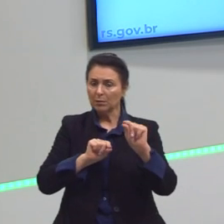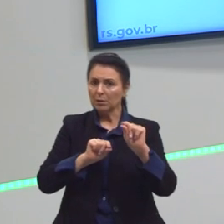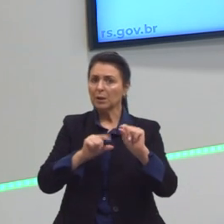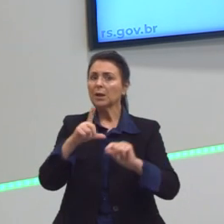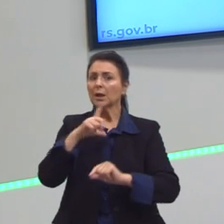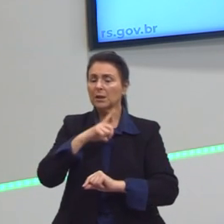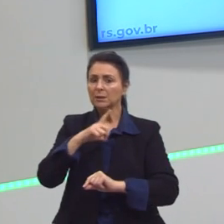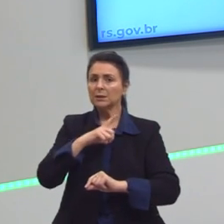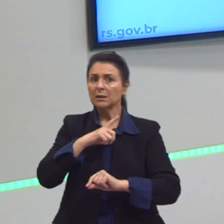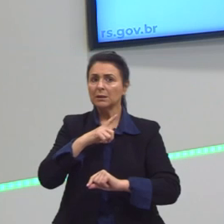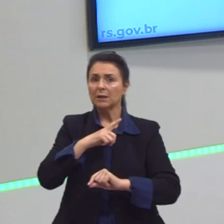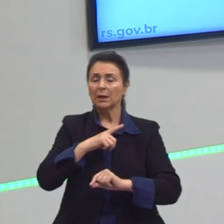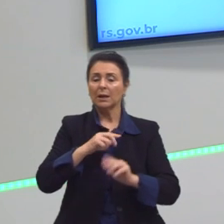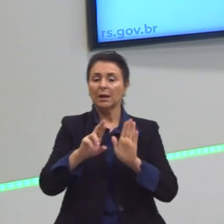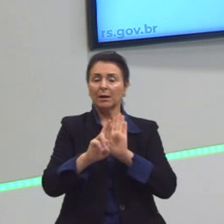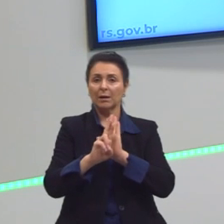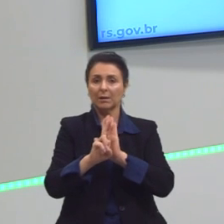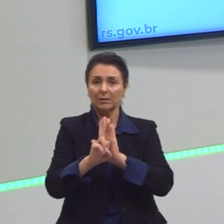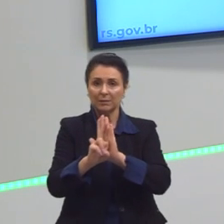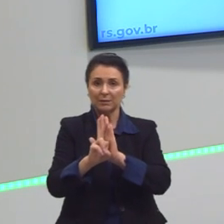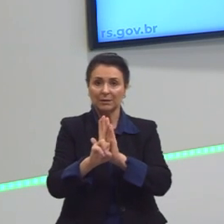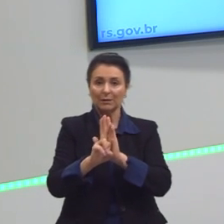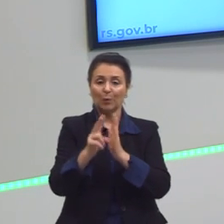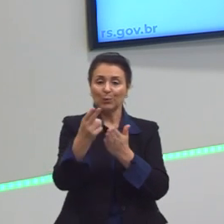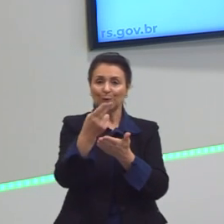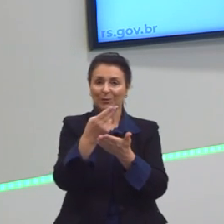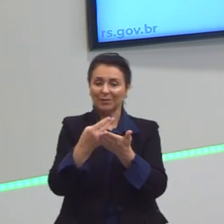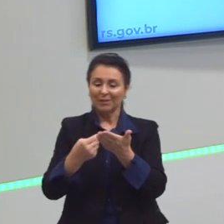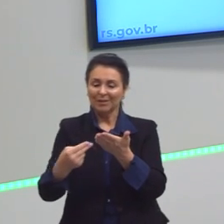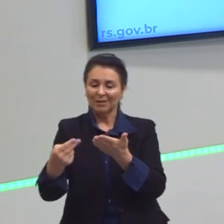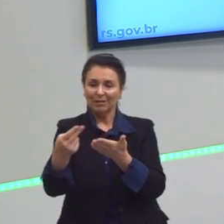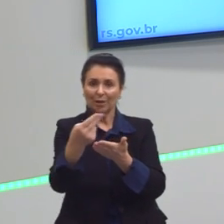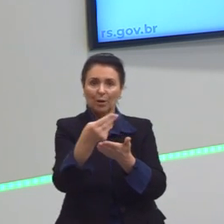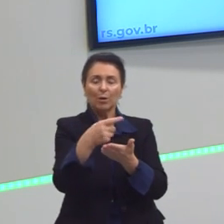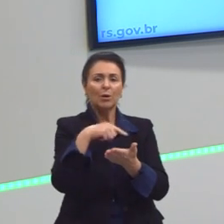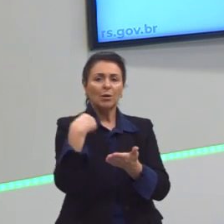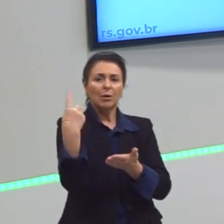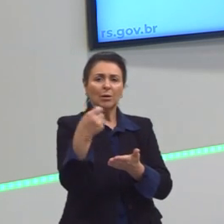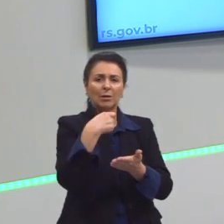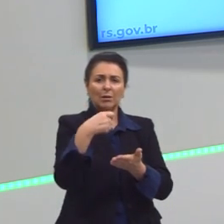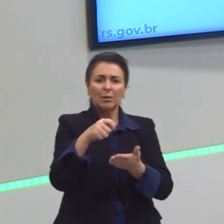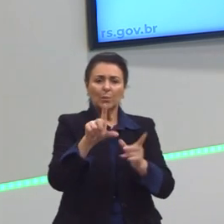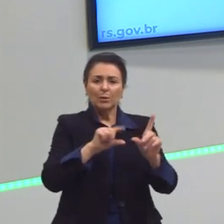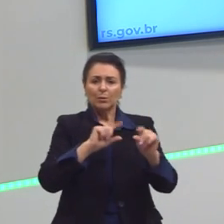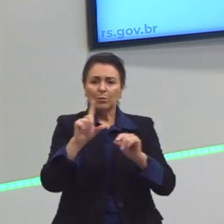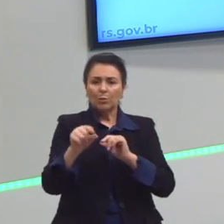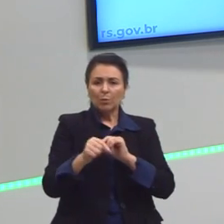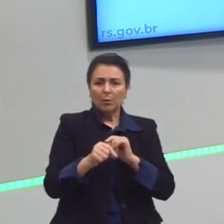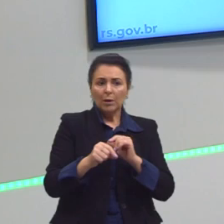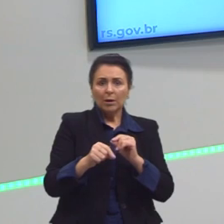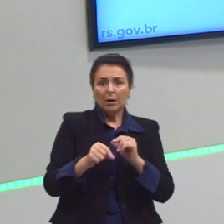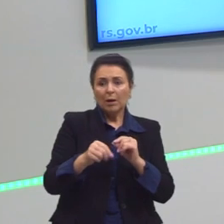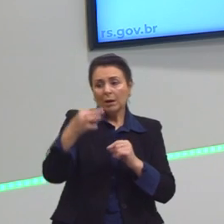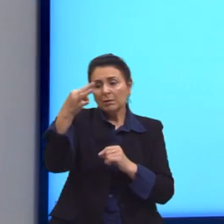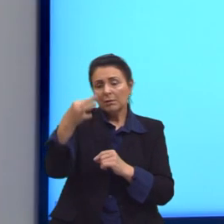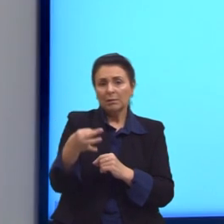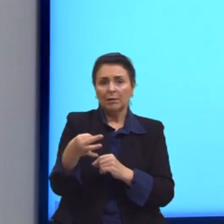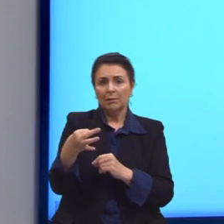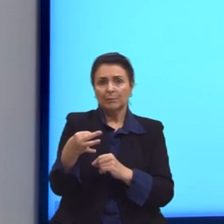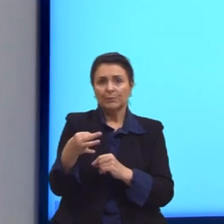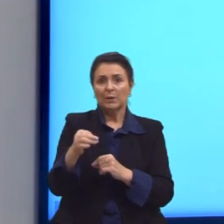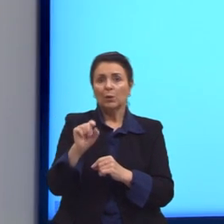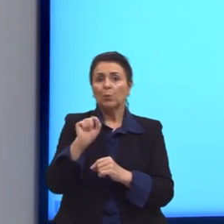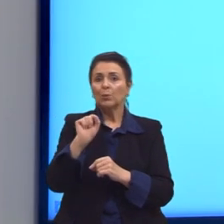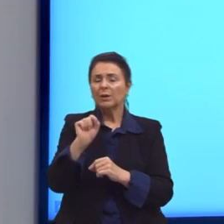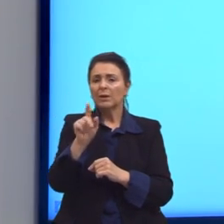possuem, então, a representação do desenho. E nós precisamos marcar qual a alternativa correta. O que